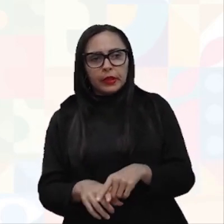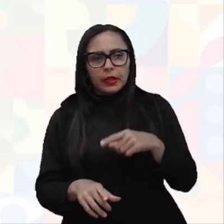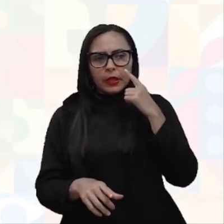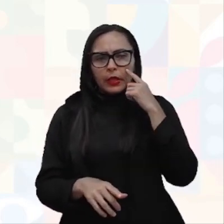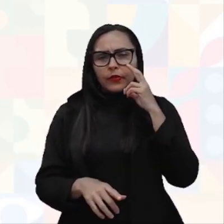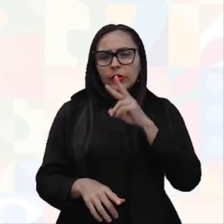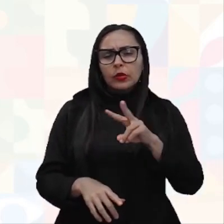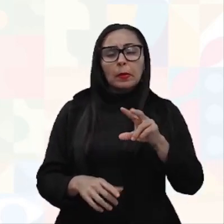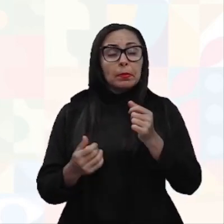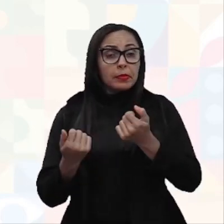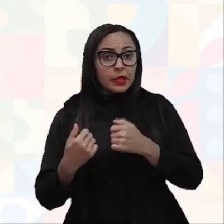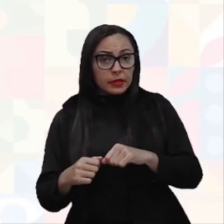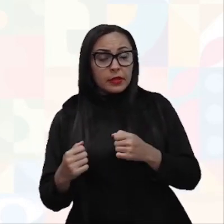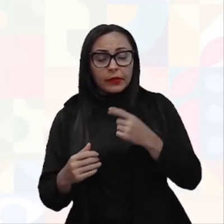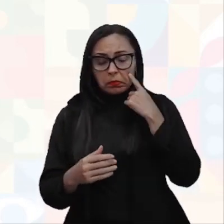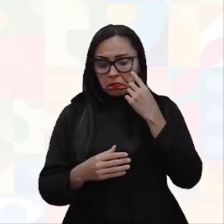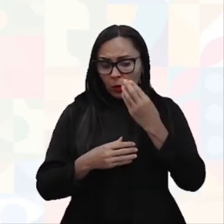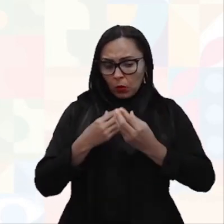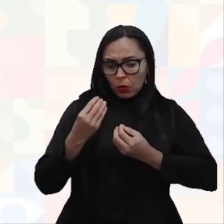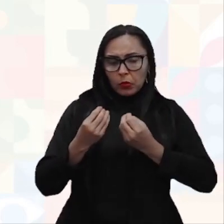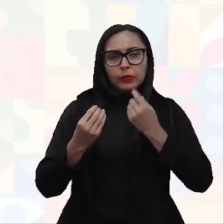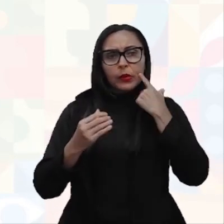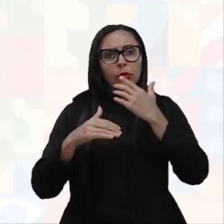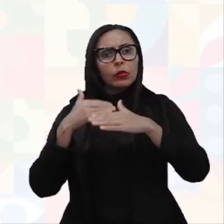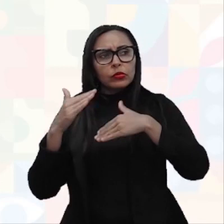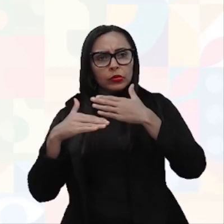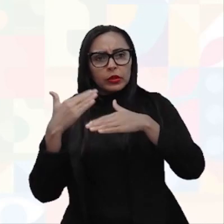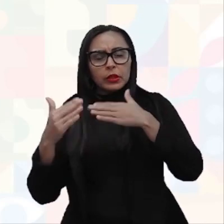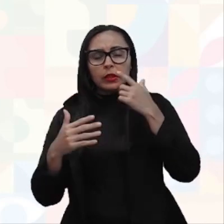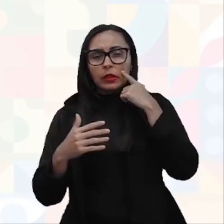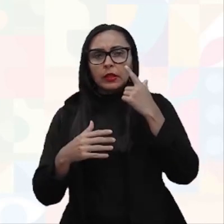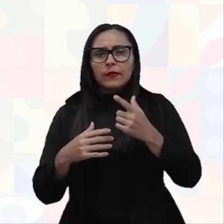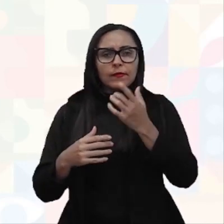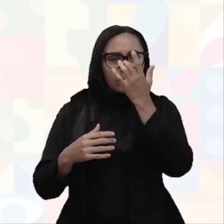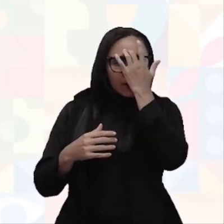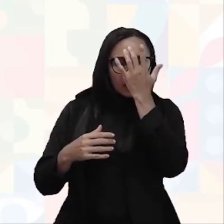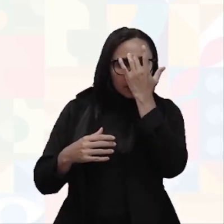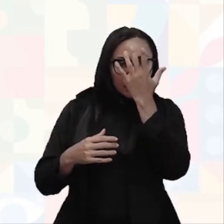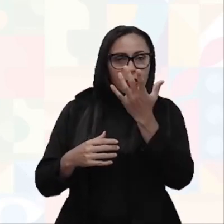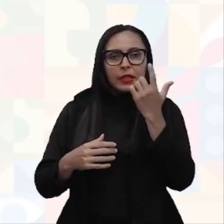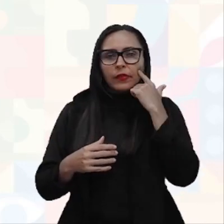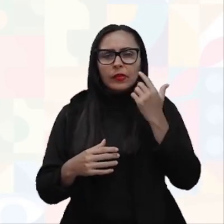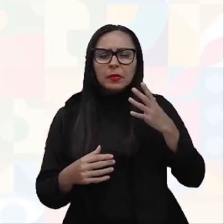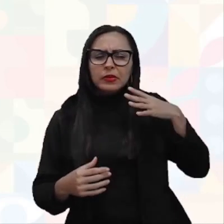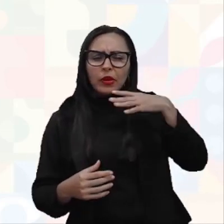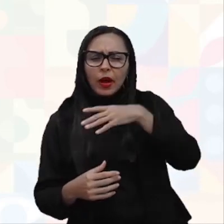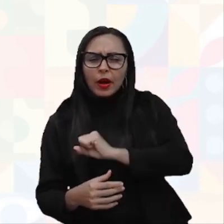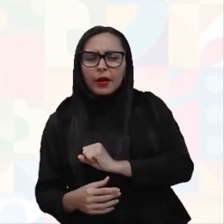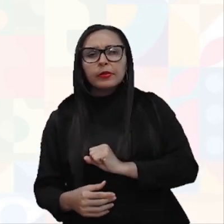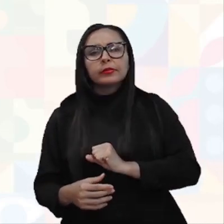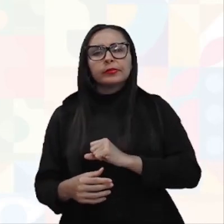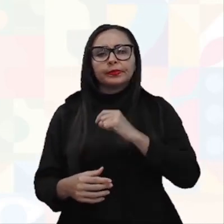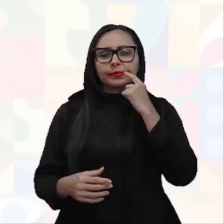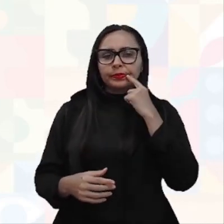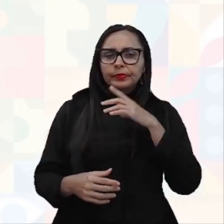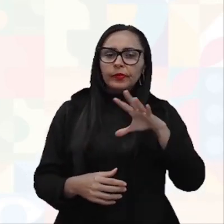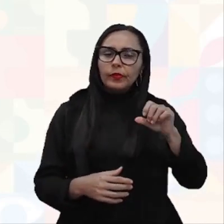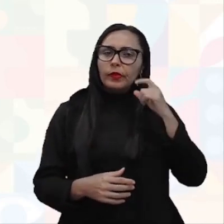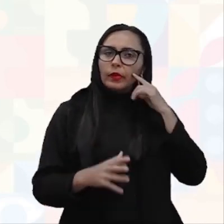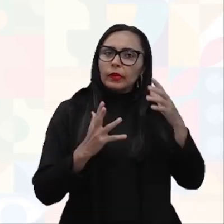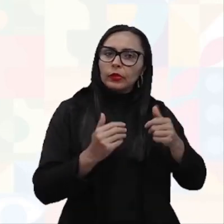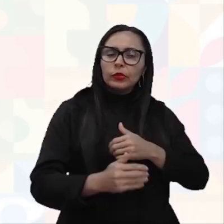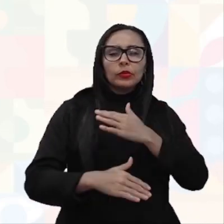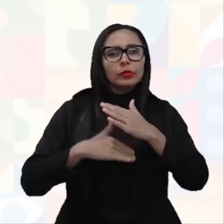de como construir algo que facilitasse, fosse mais rápido e pegasse todo o processo do full